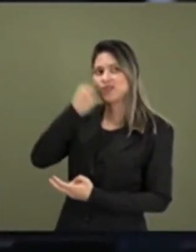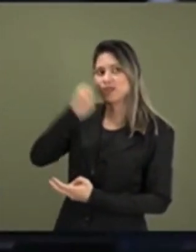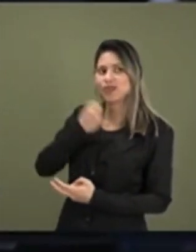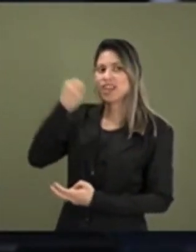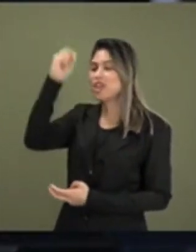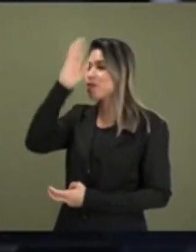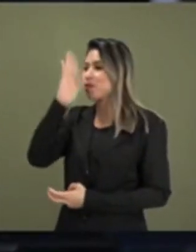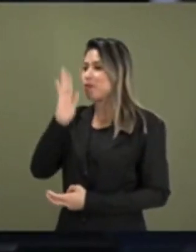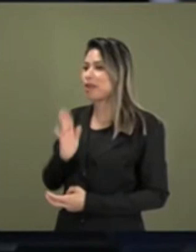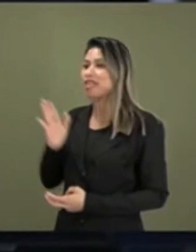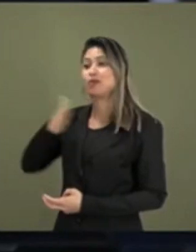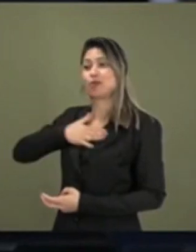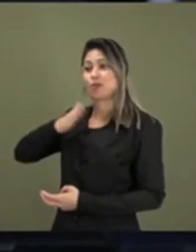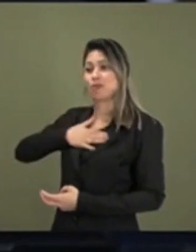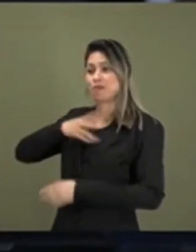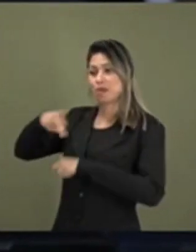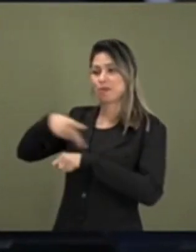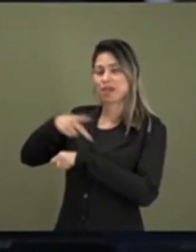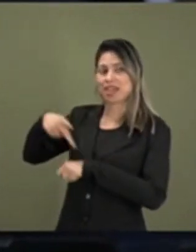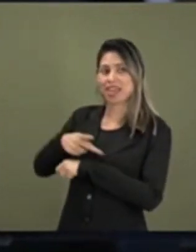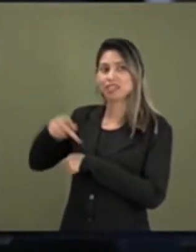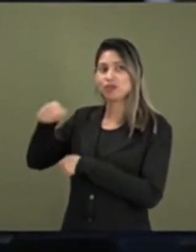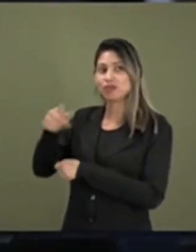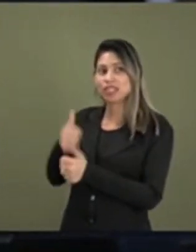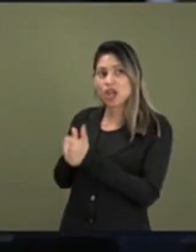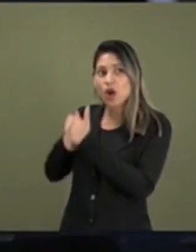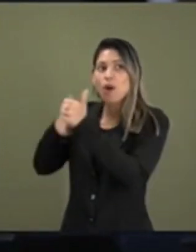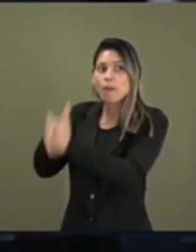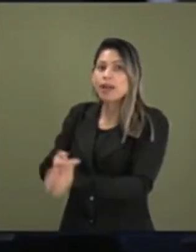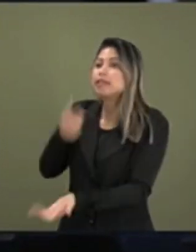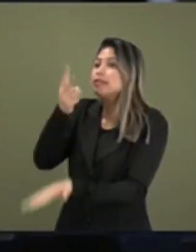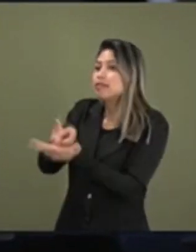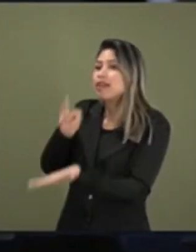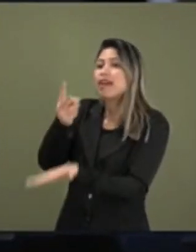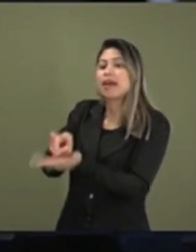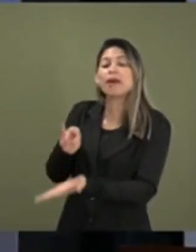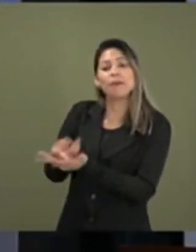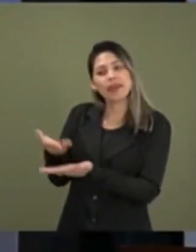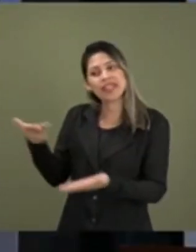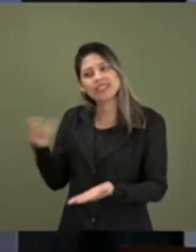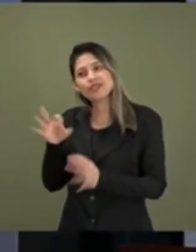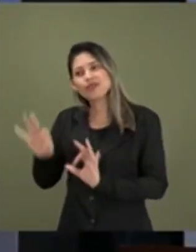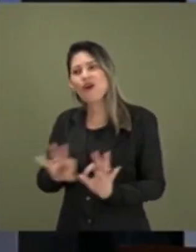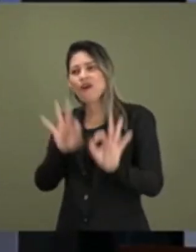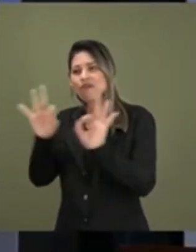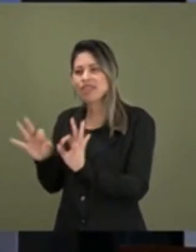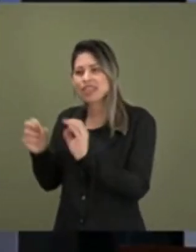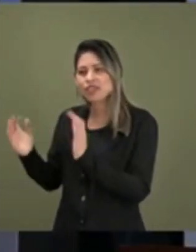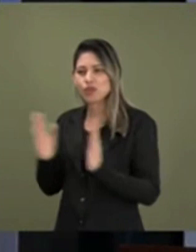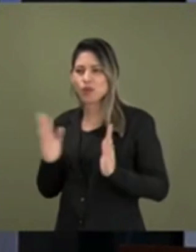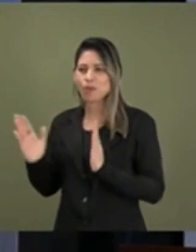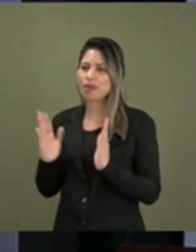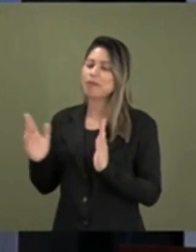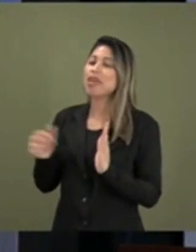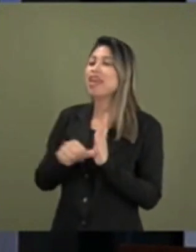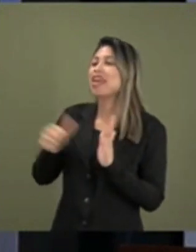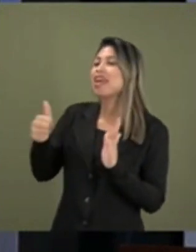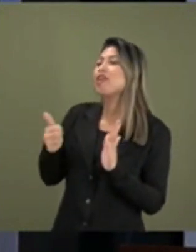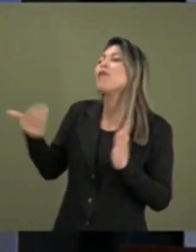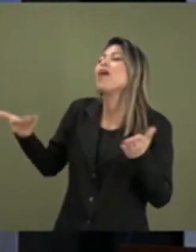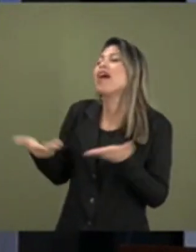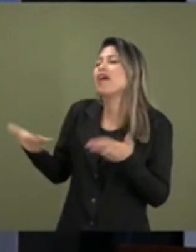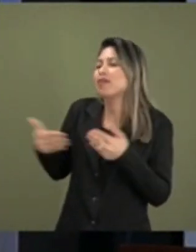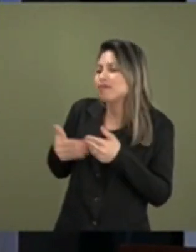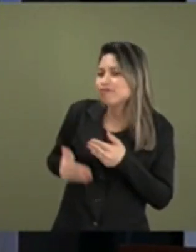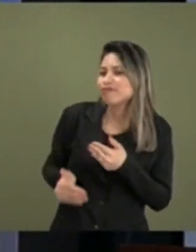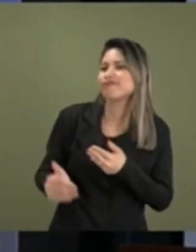A senhora acompanha a sua trajetória nesta Casa desde o seu primeiro mandato e